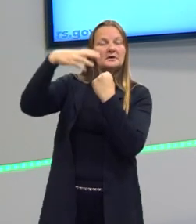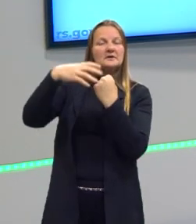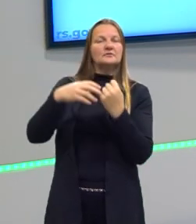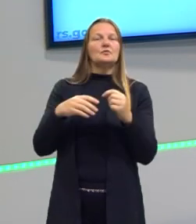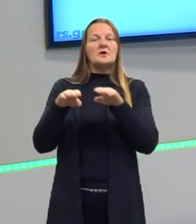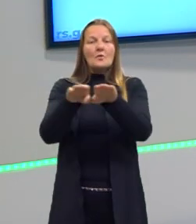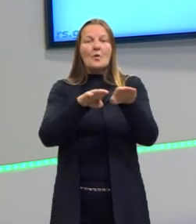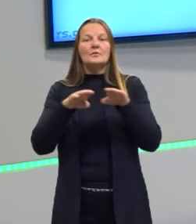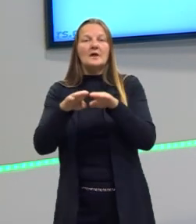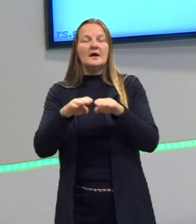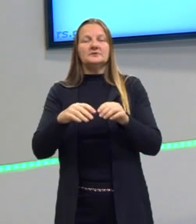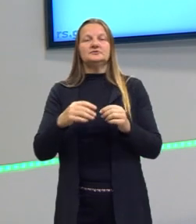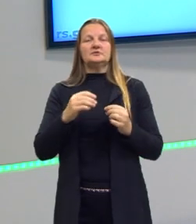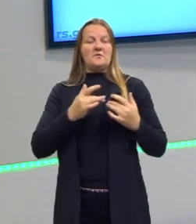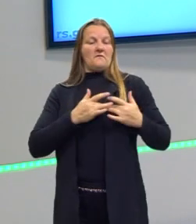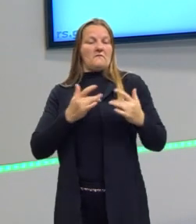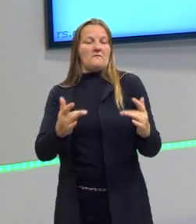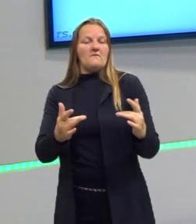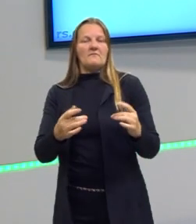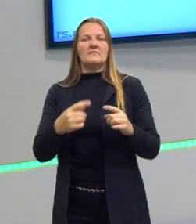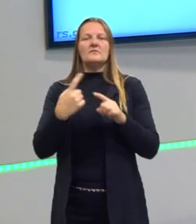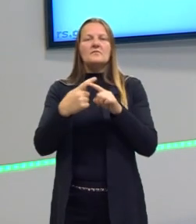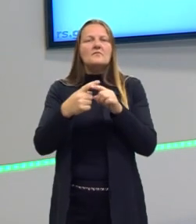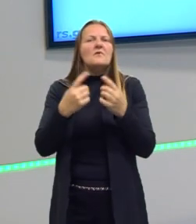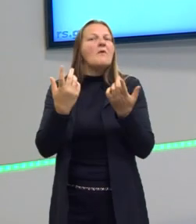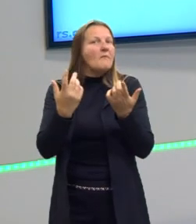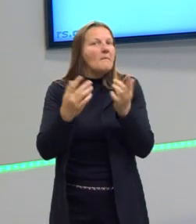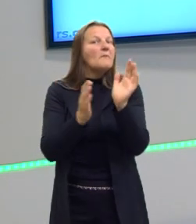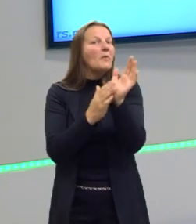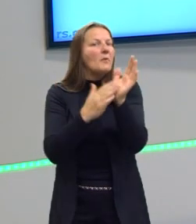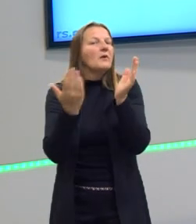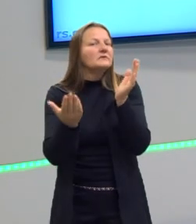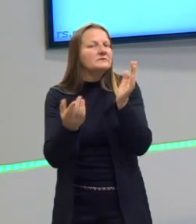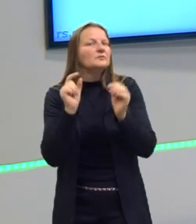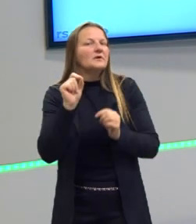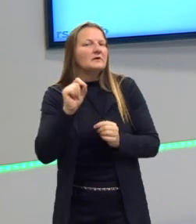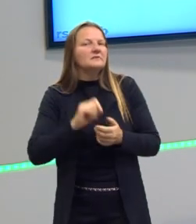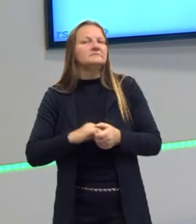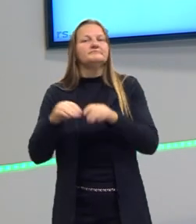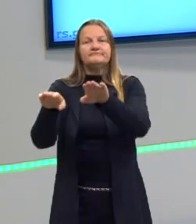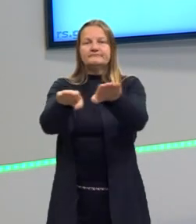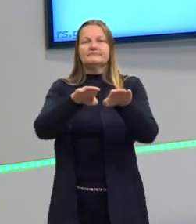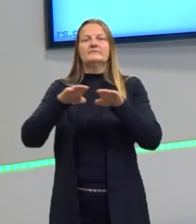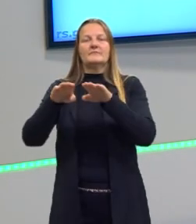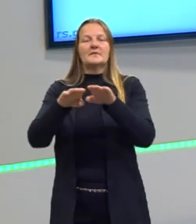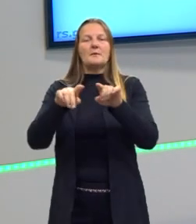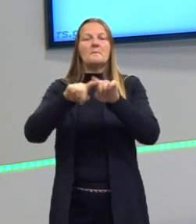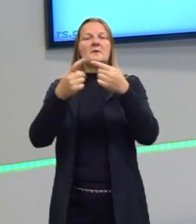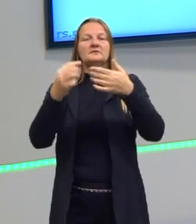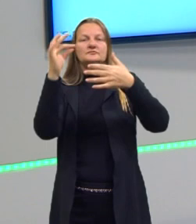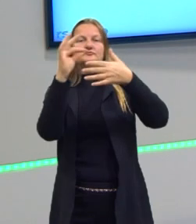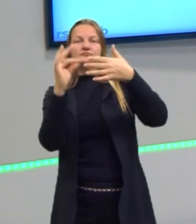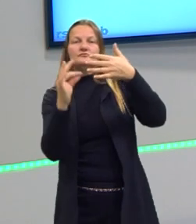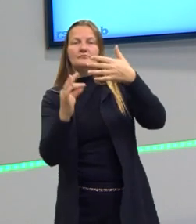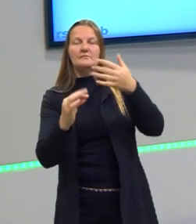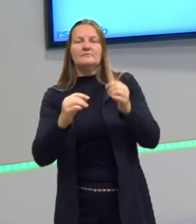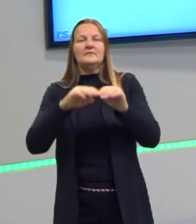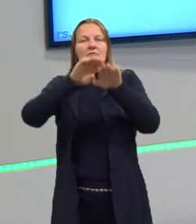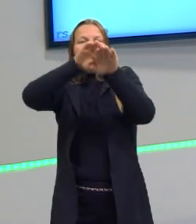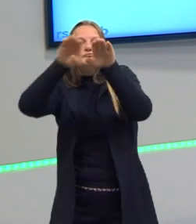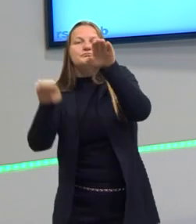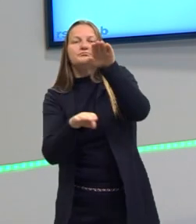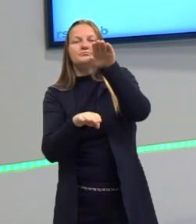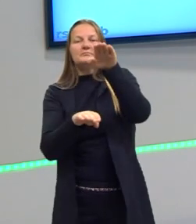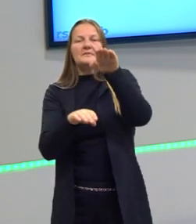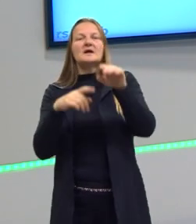fraternidade vem com esse propósito. Então, teoricamente, nós temos elementos para eliminar as desigualdades do